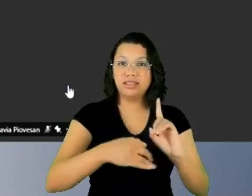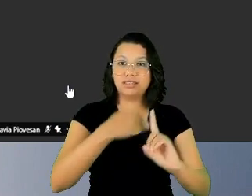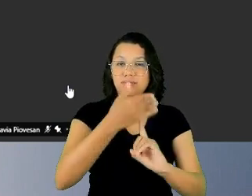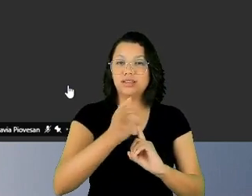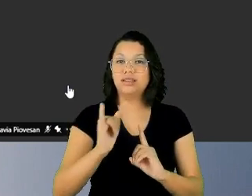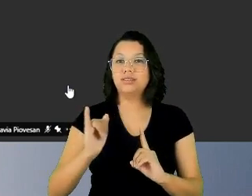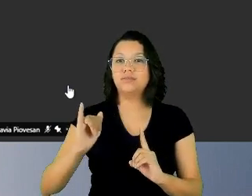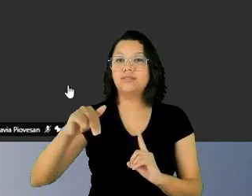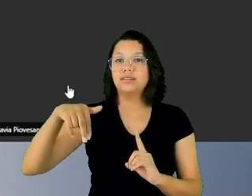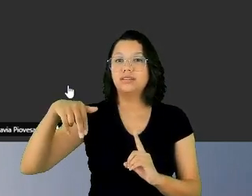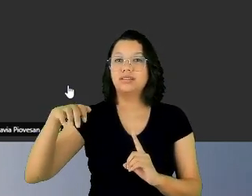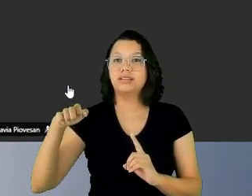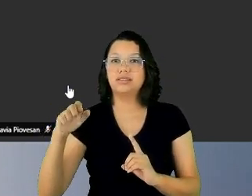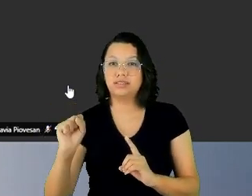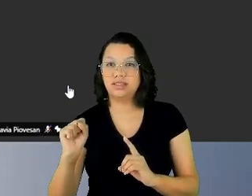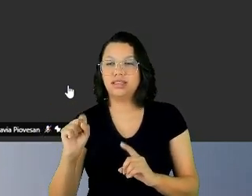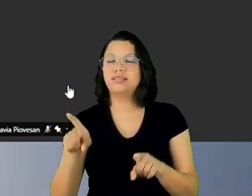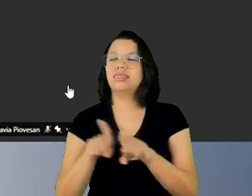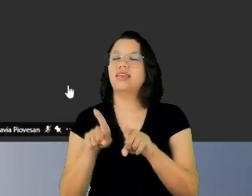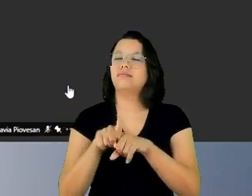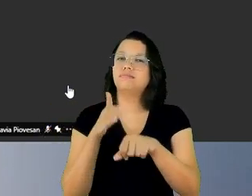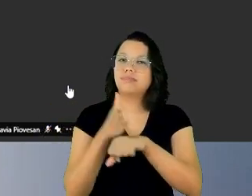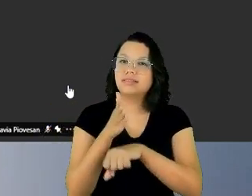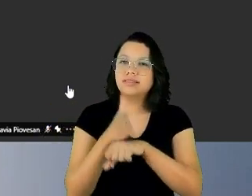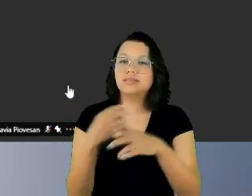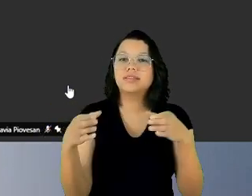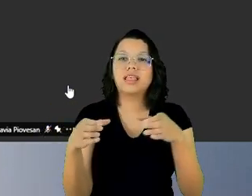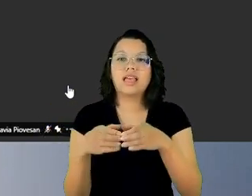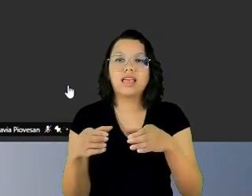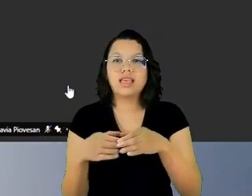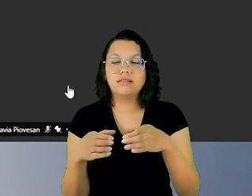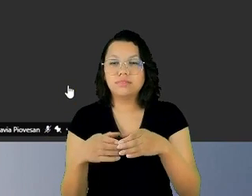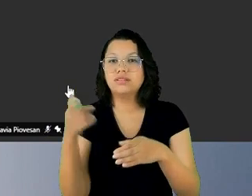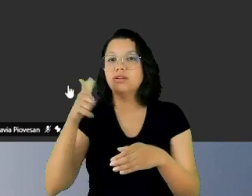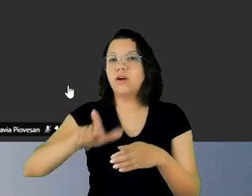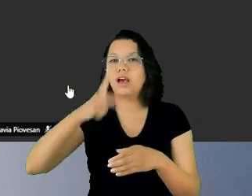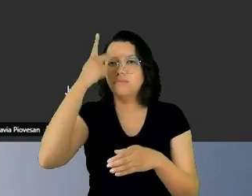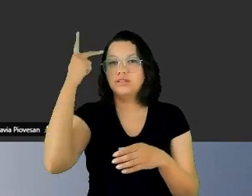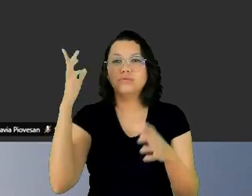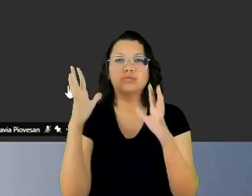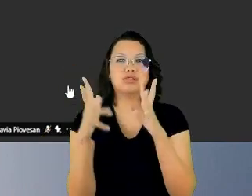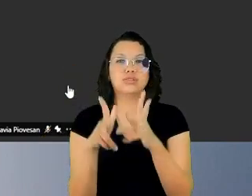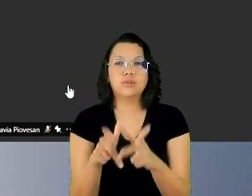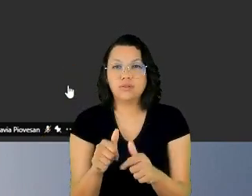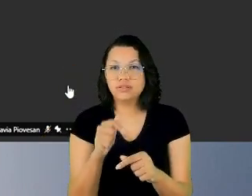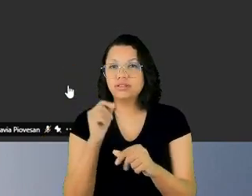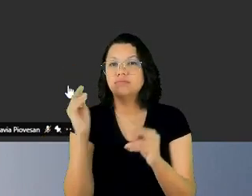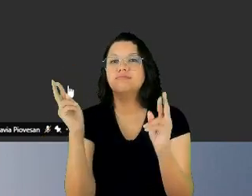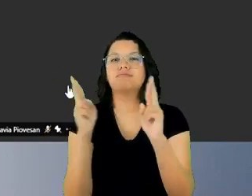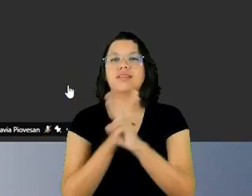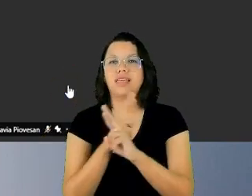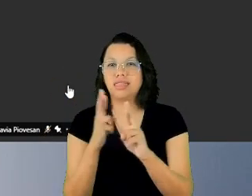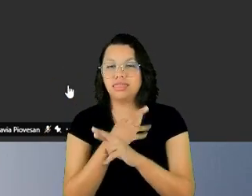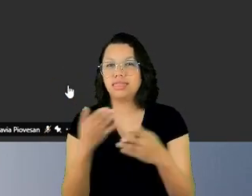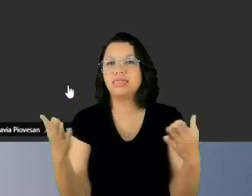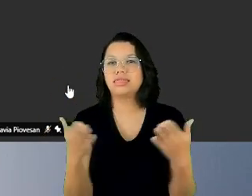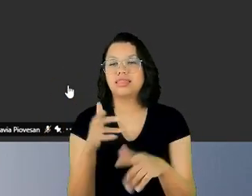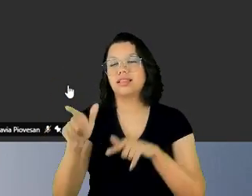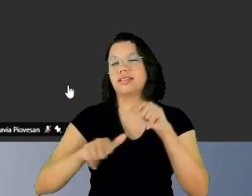e as outras pessoas todas que estão envolvidas nesse trabalho de tornar realidade